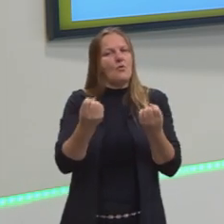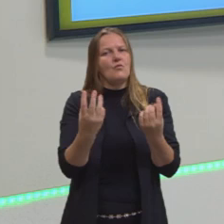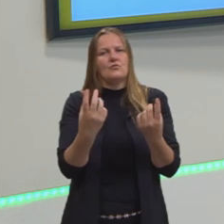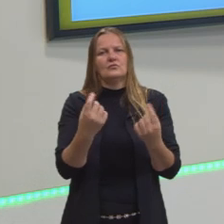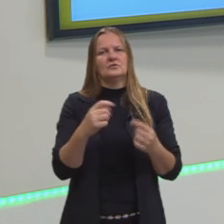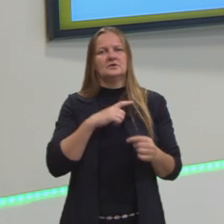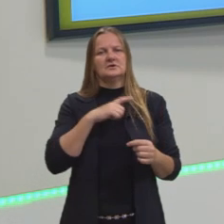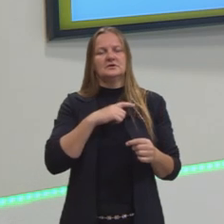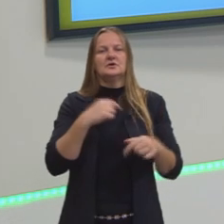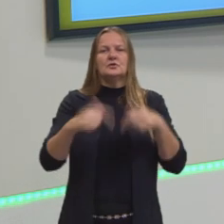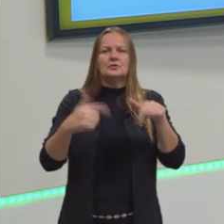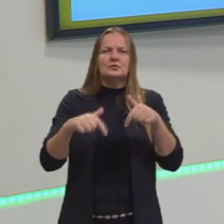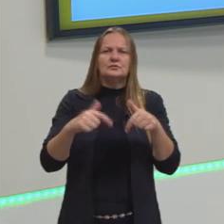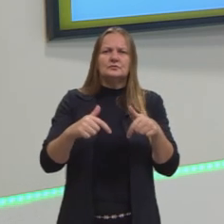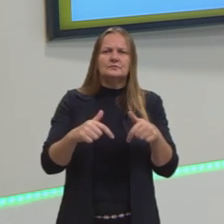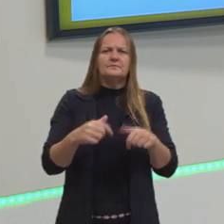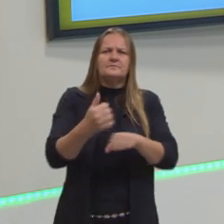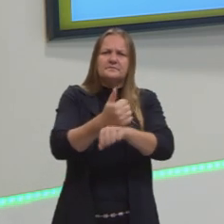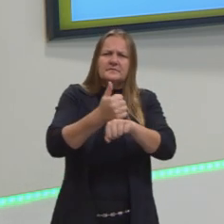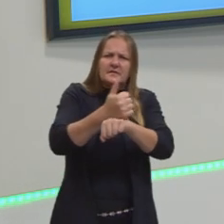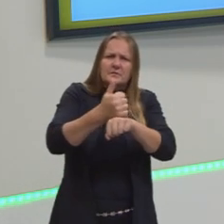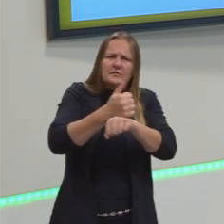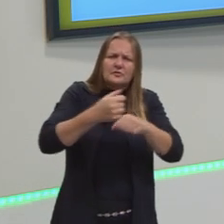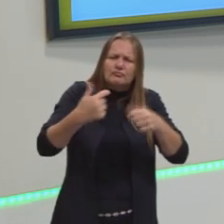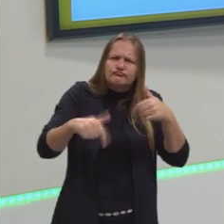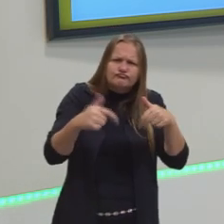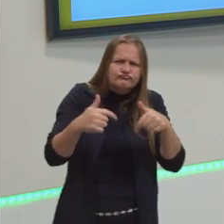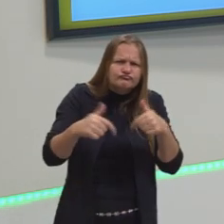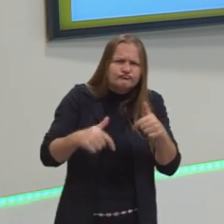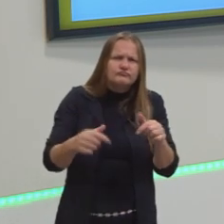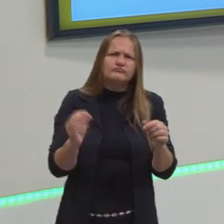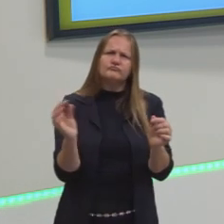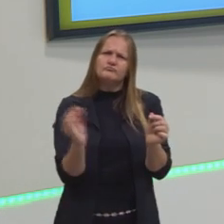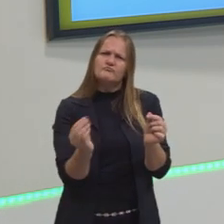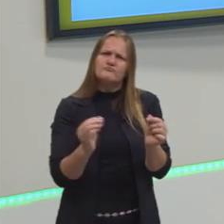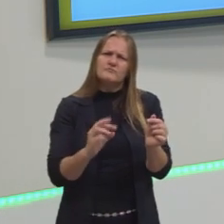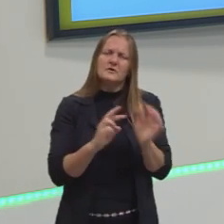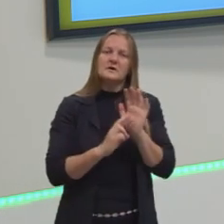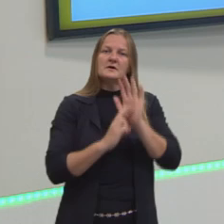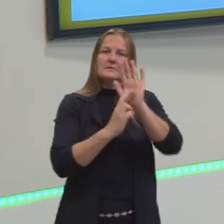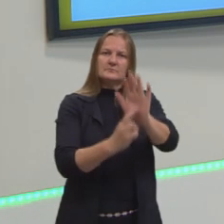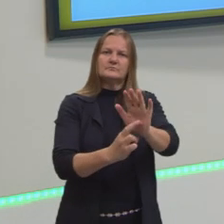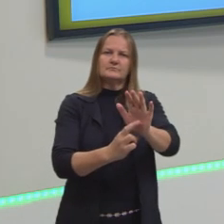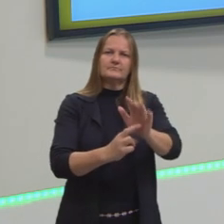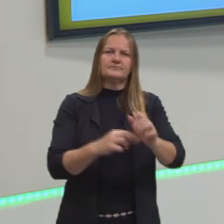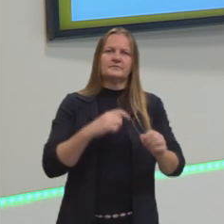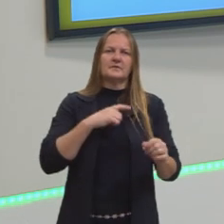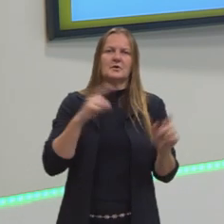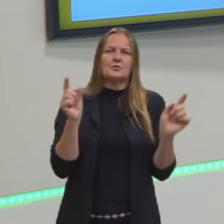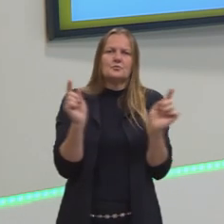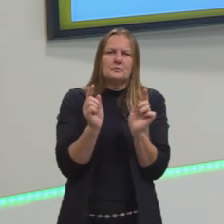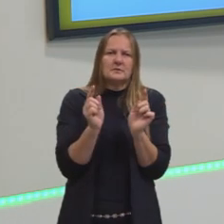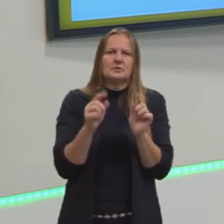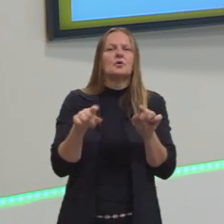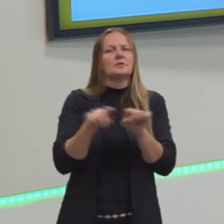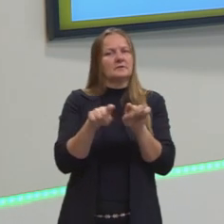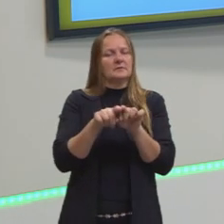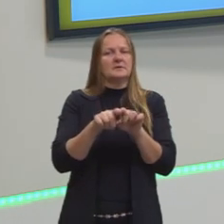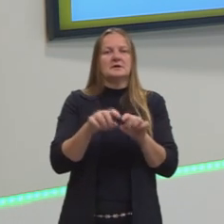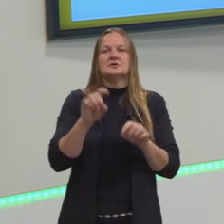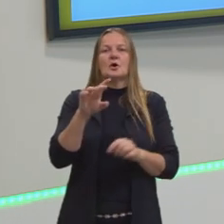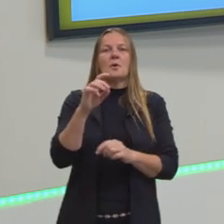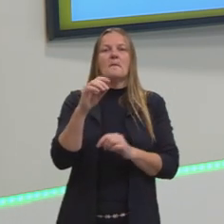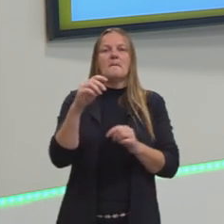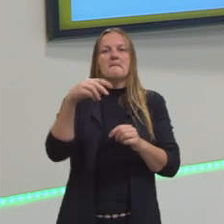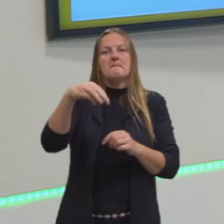existe o trabalho também da cartografia ali. Então, a cartografia também trabalha com espaços menores, não só o mapa-mundo, por